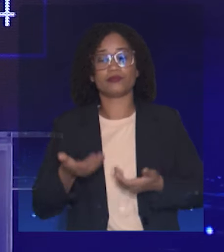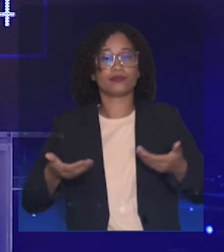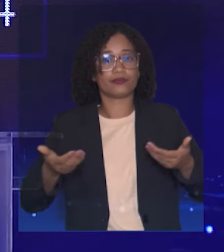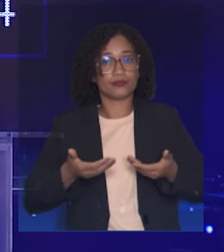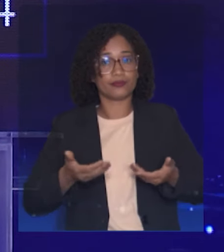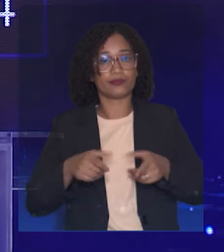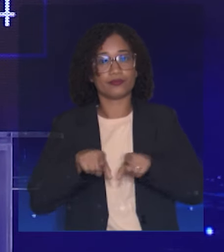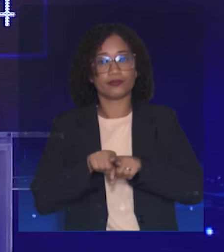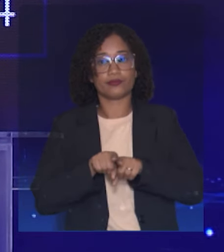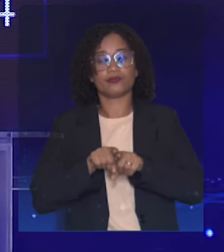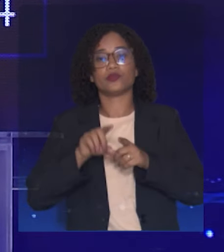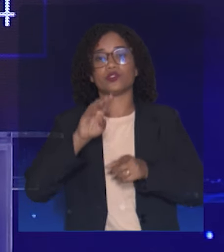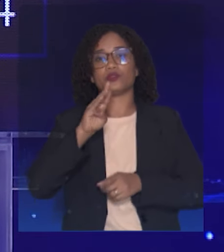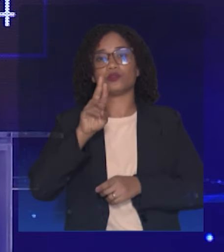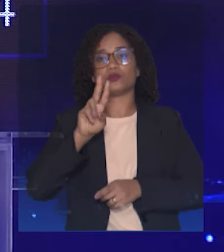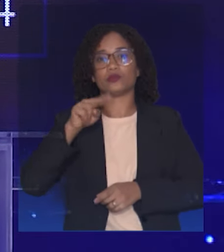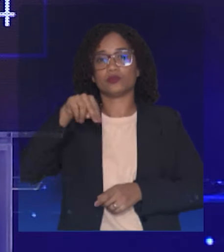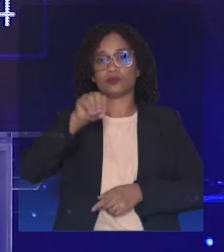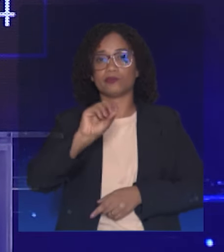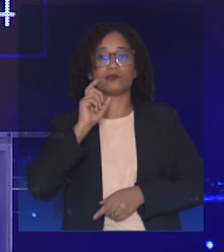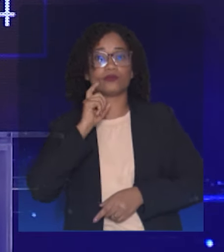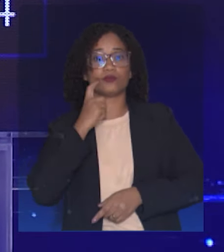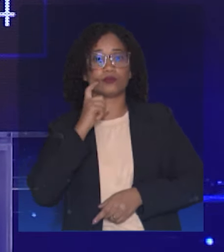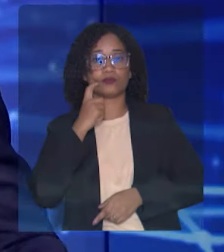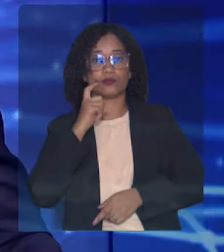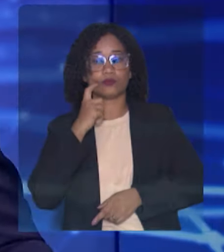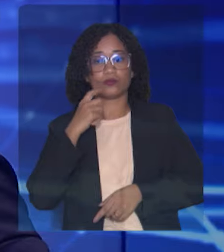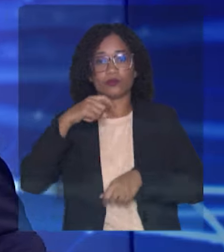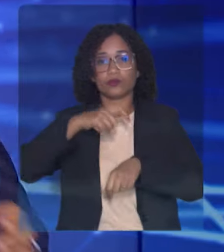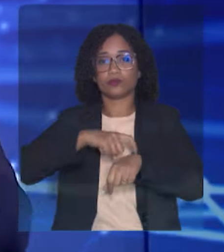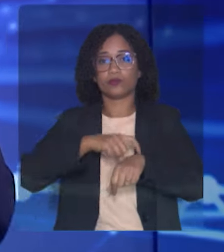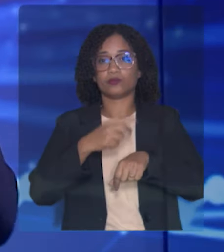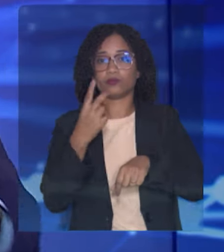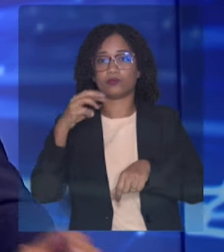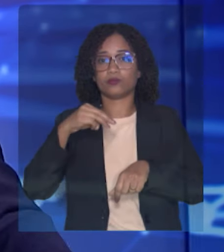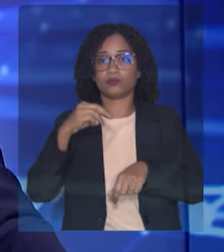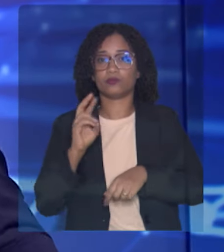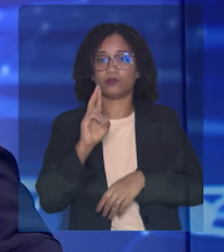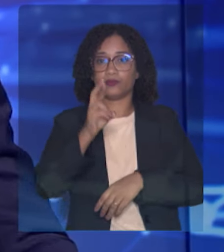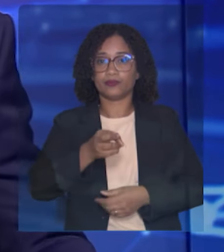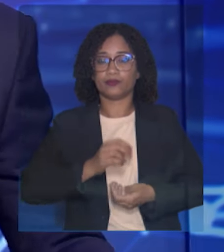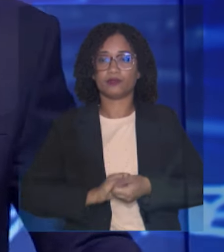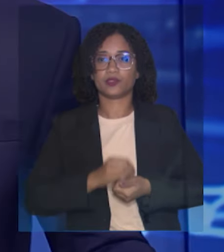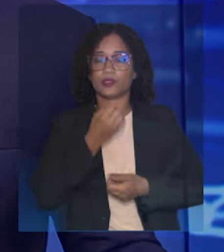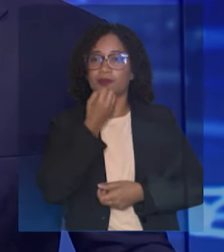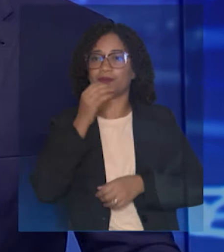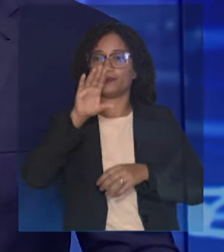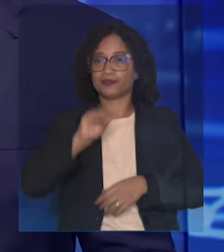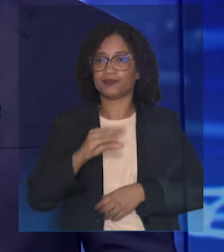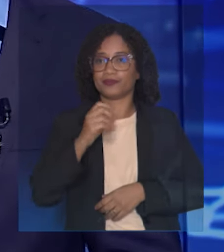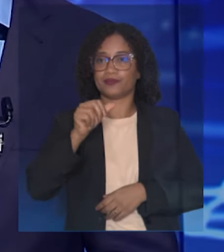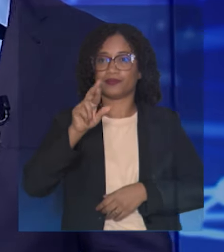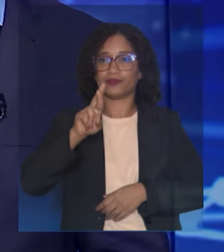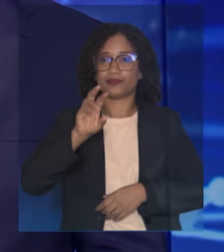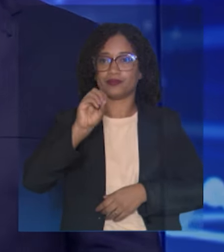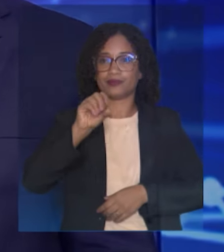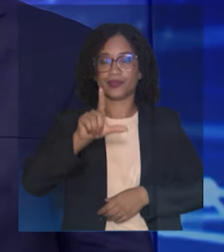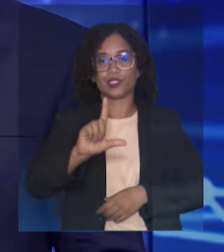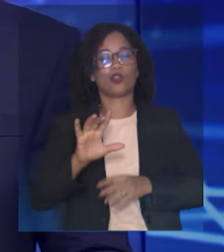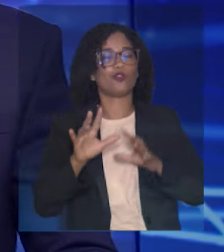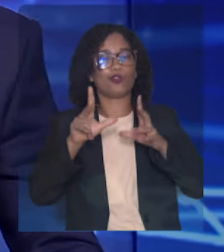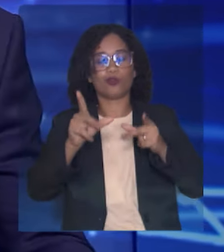Brasil. Tempo também de dois minutos para a resposta. Boa noite, Carol. Boa noite a todos que nos assistem. Boa noite, Kleber.